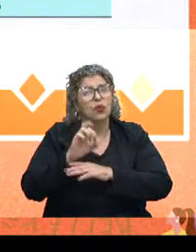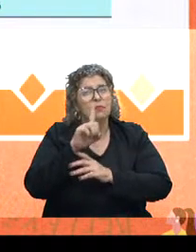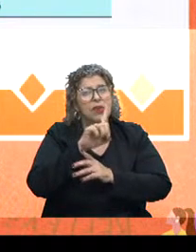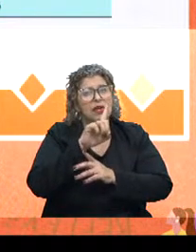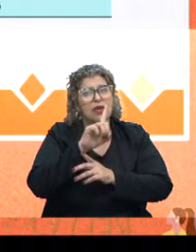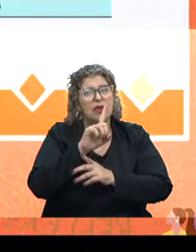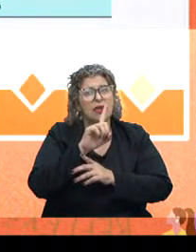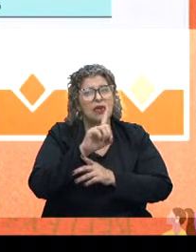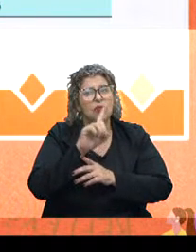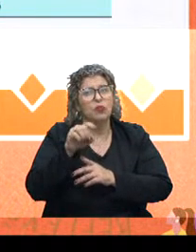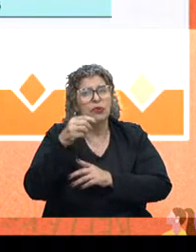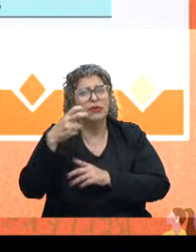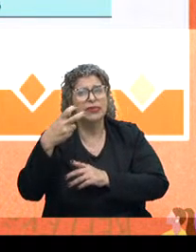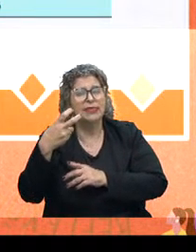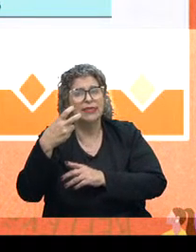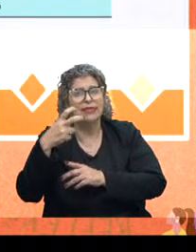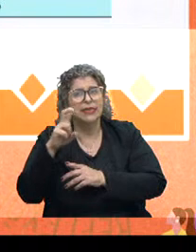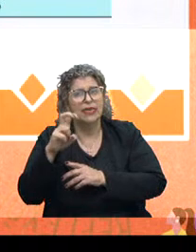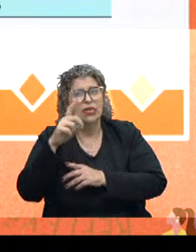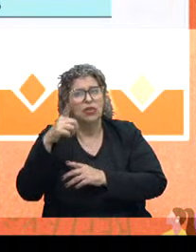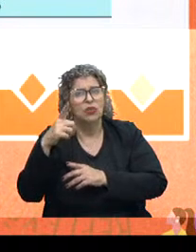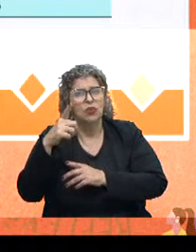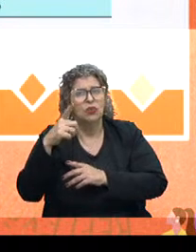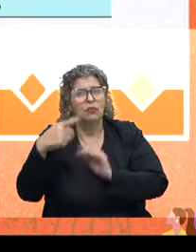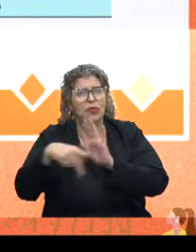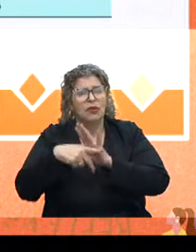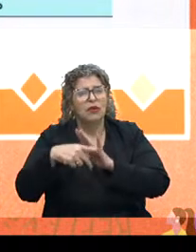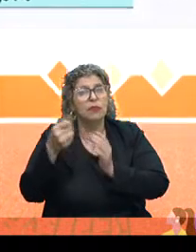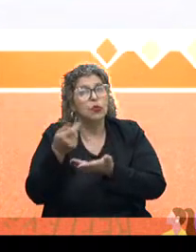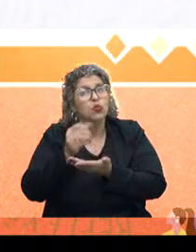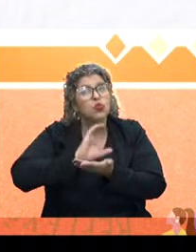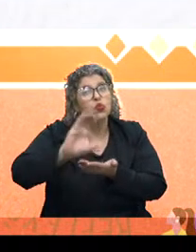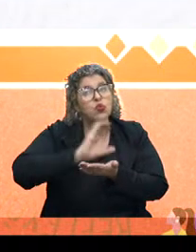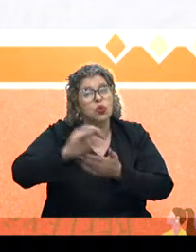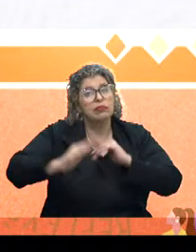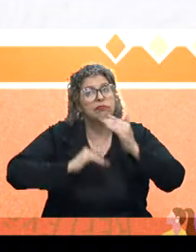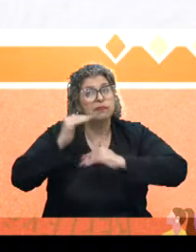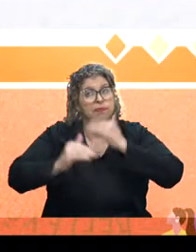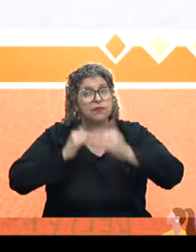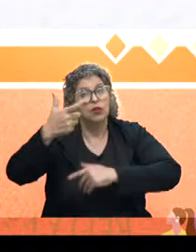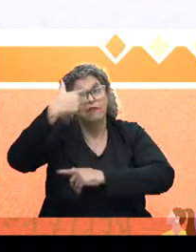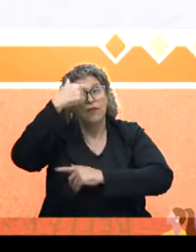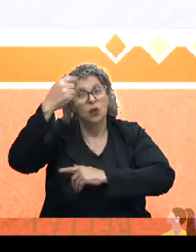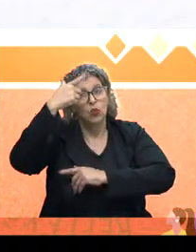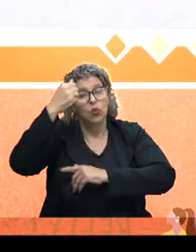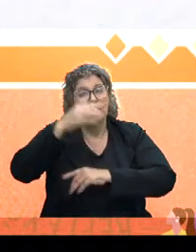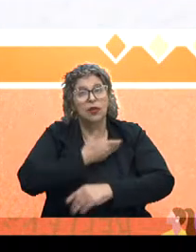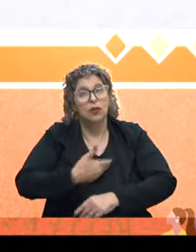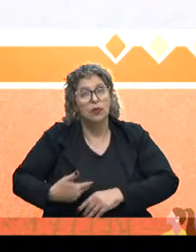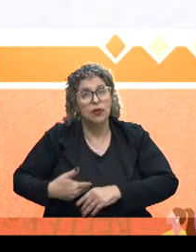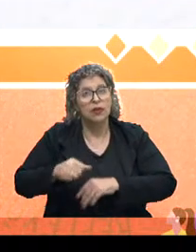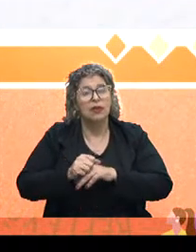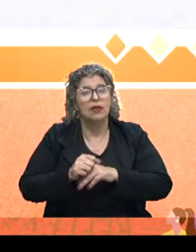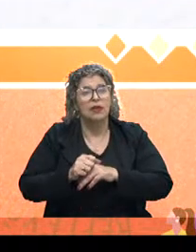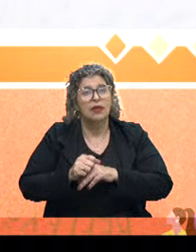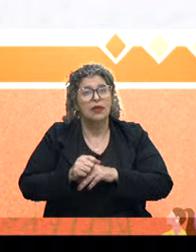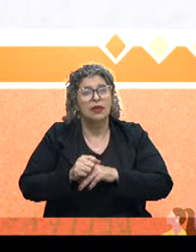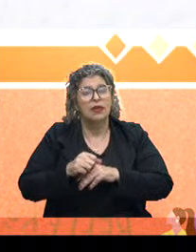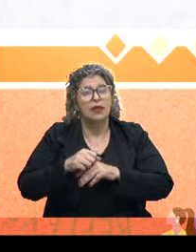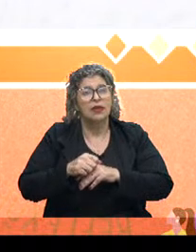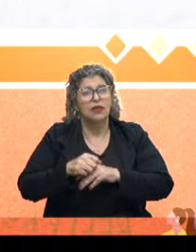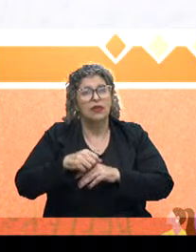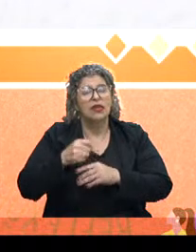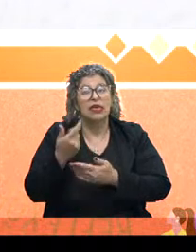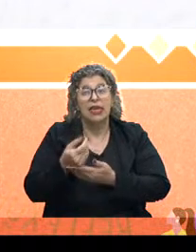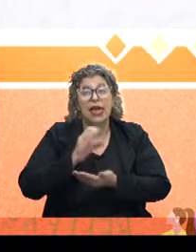,5% da receita líquida de impostos próprios na manutenção e desenvolvimento do ensino superior público e, através de